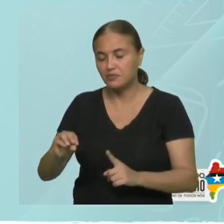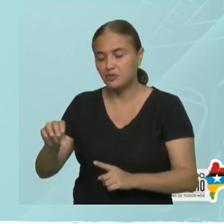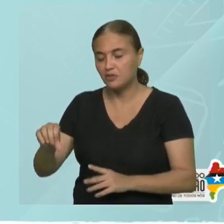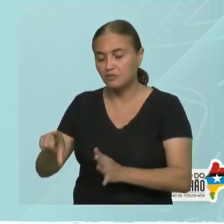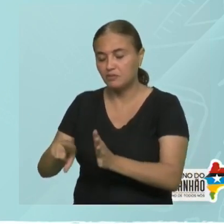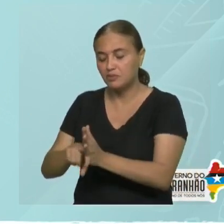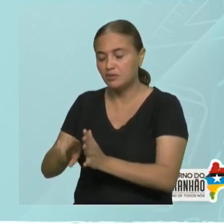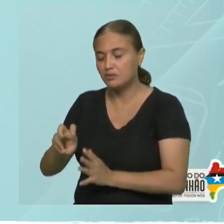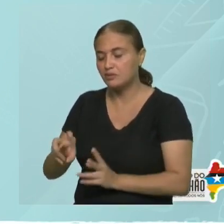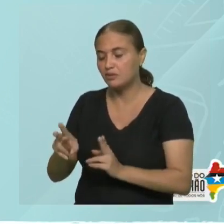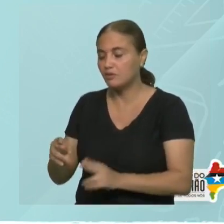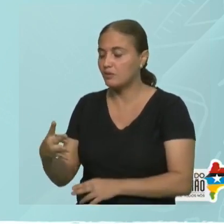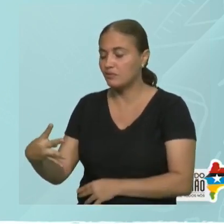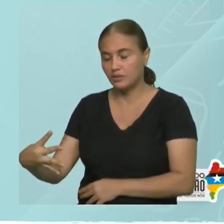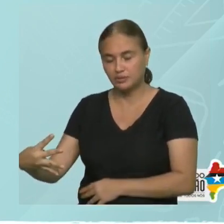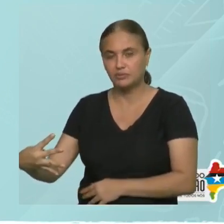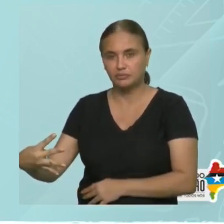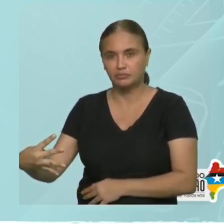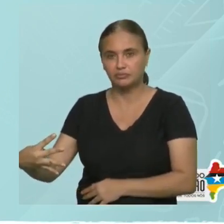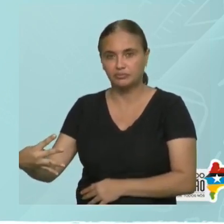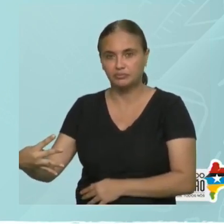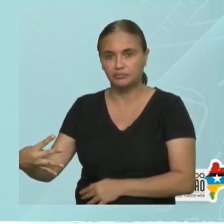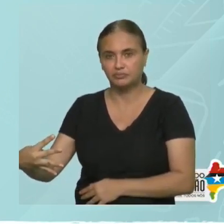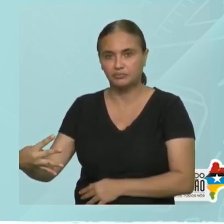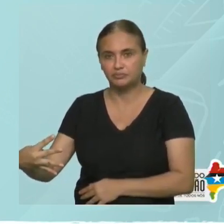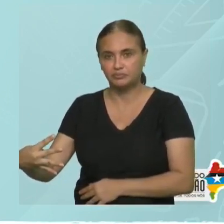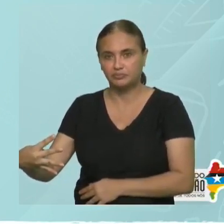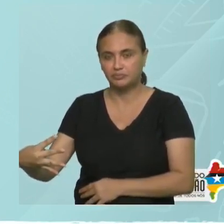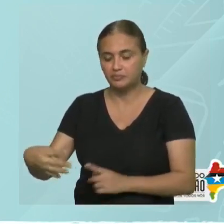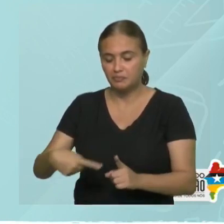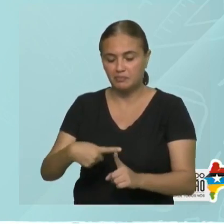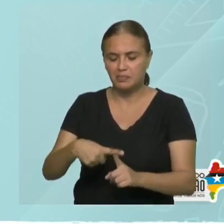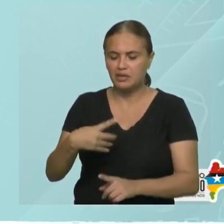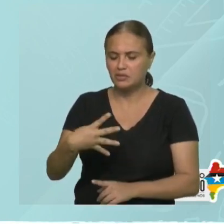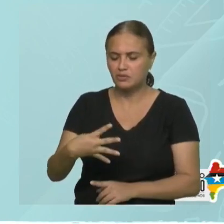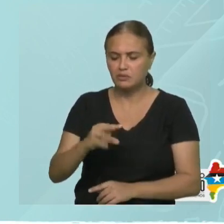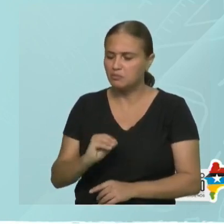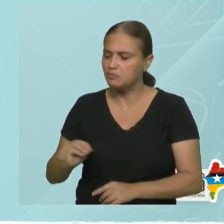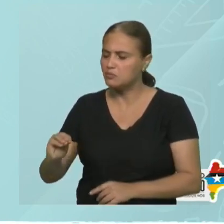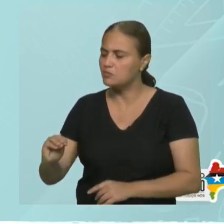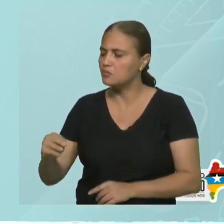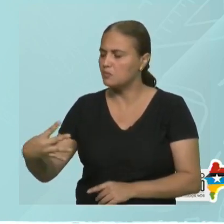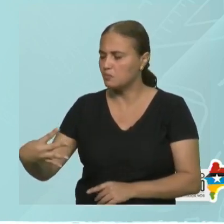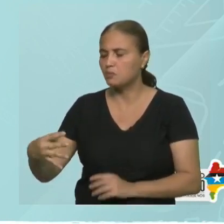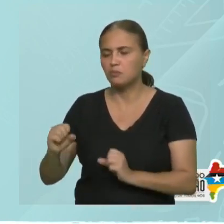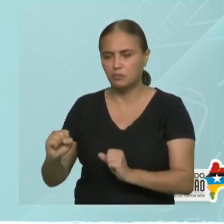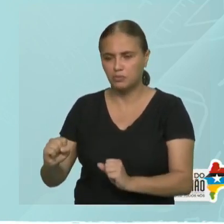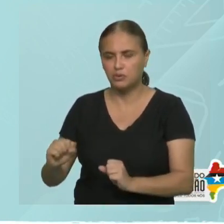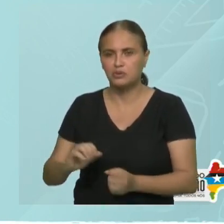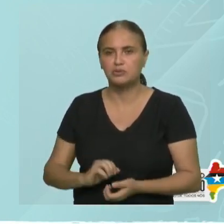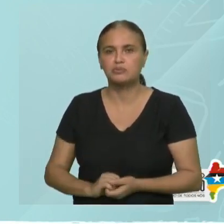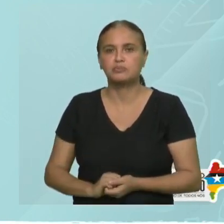cinco, quatro. Lembrando que mais quatro, eu posso escrever como sendo apenas quatro. Por último, eu vou ter